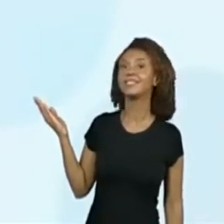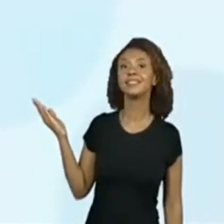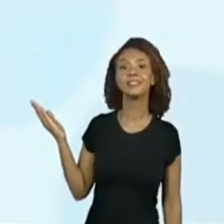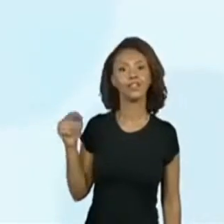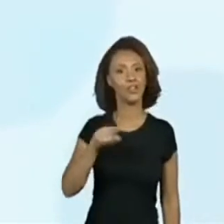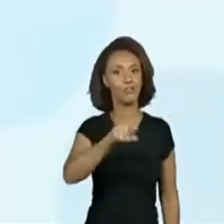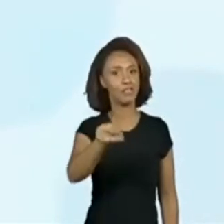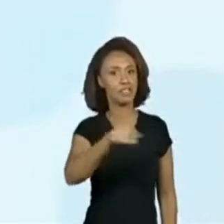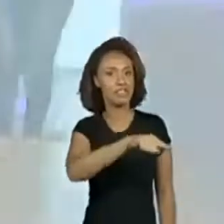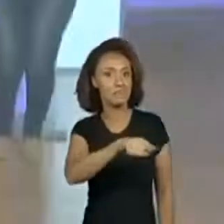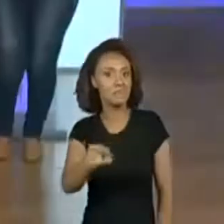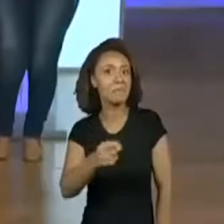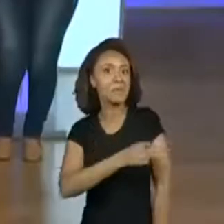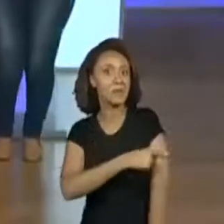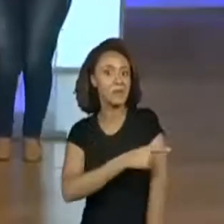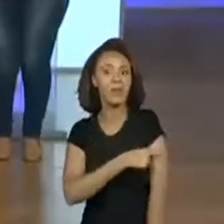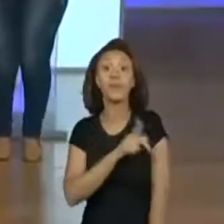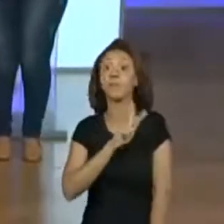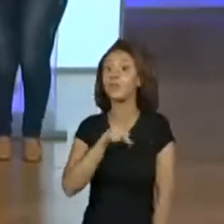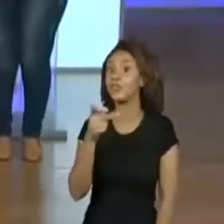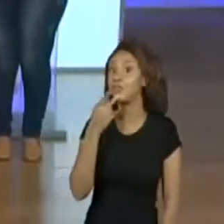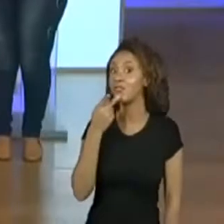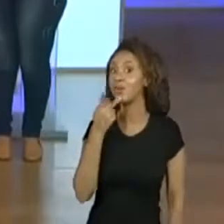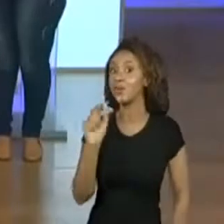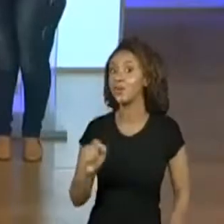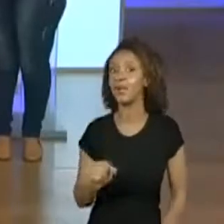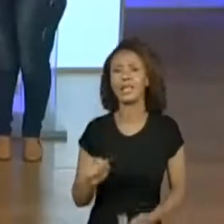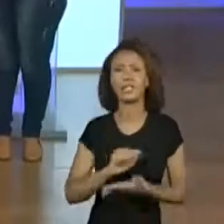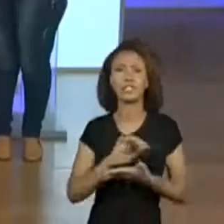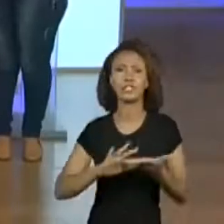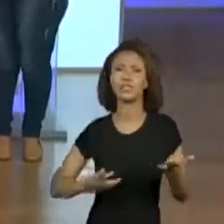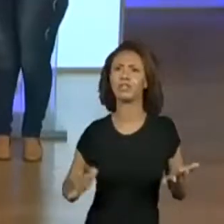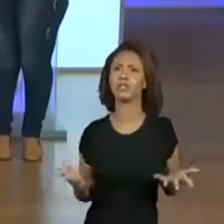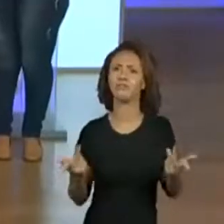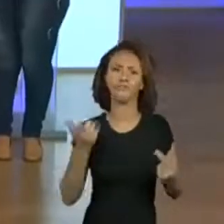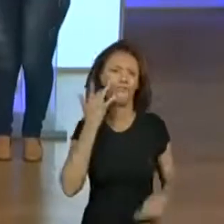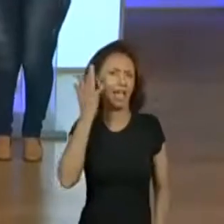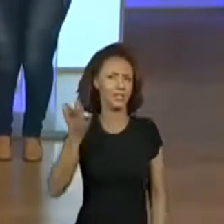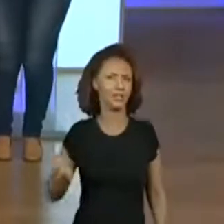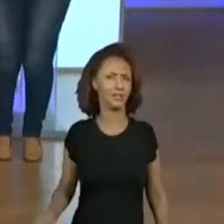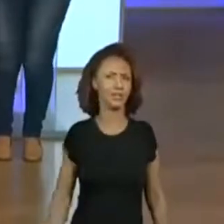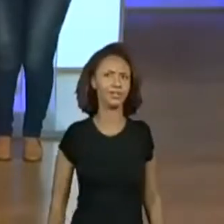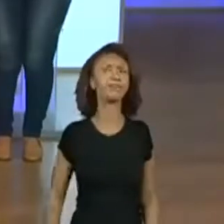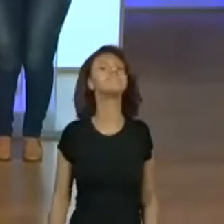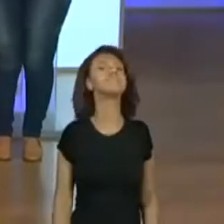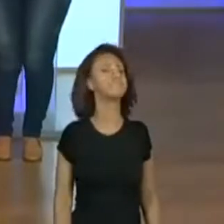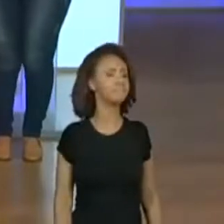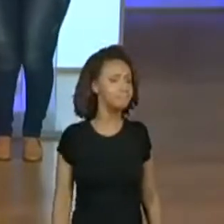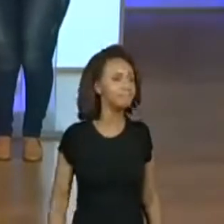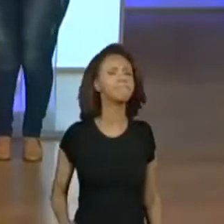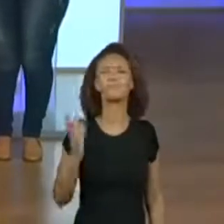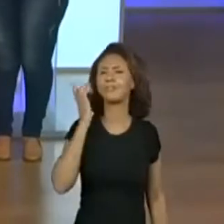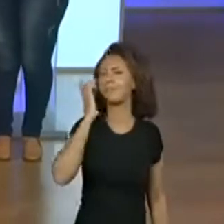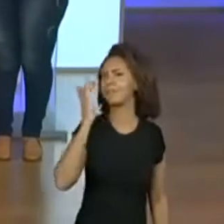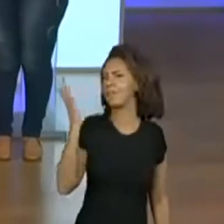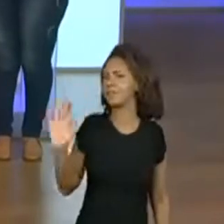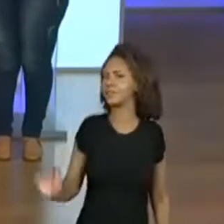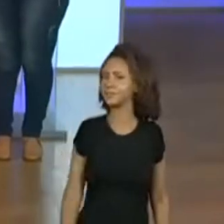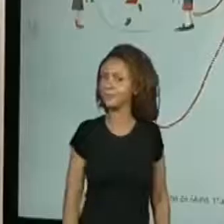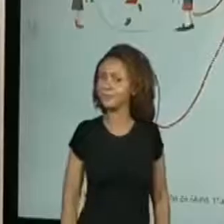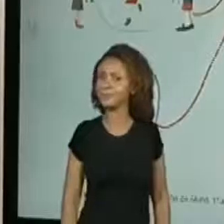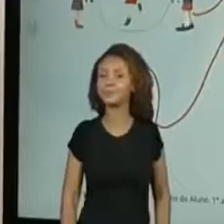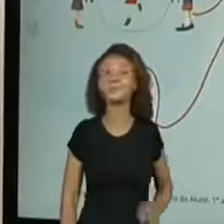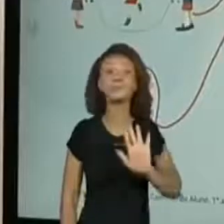Alunos do primeiro ano, professora Kelly, tá falando que essa atividade foi muito fácil. Muito fácil. Estão falando que foi muito fácil. Olha que legal.